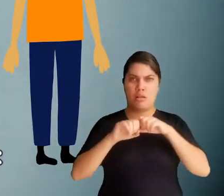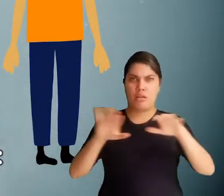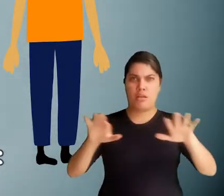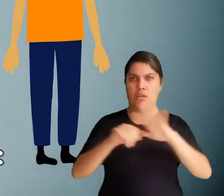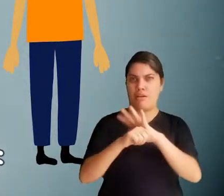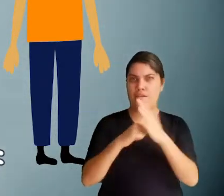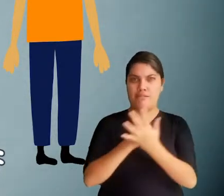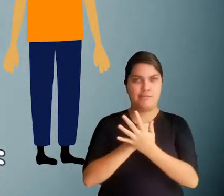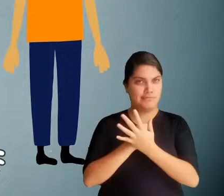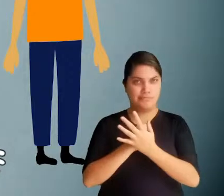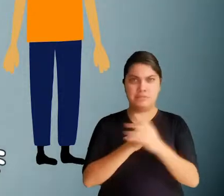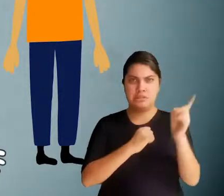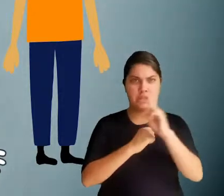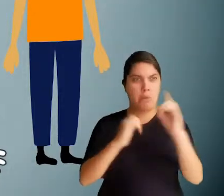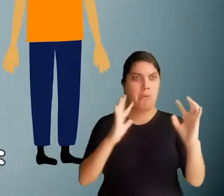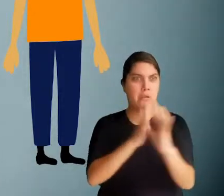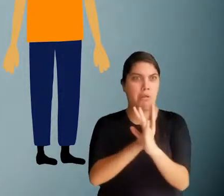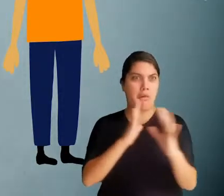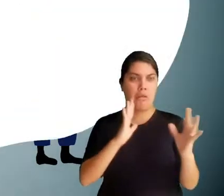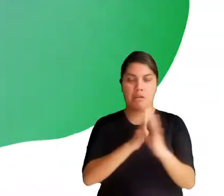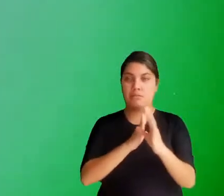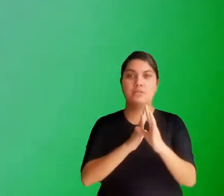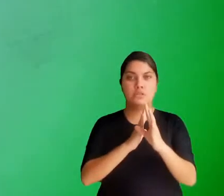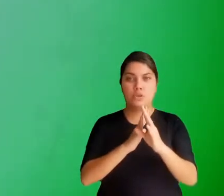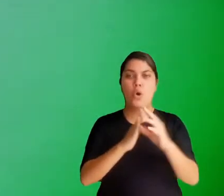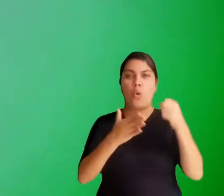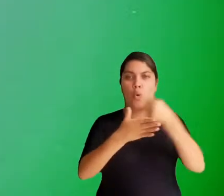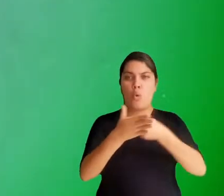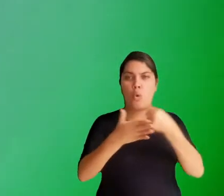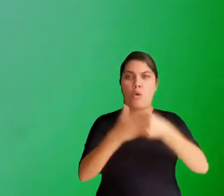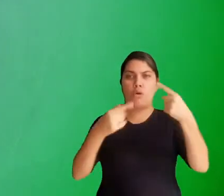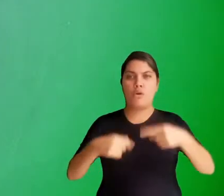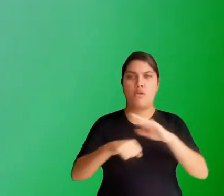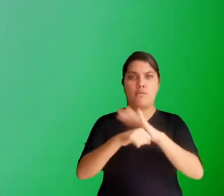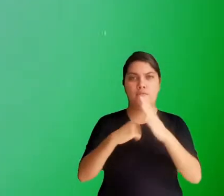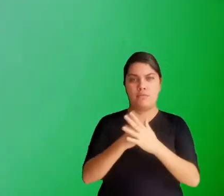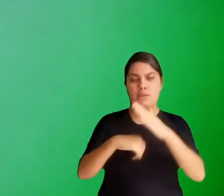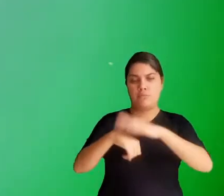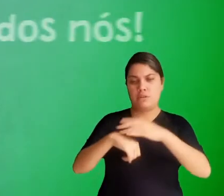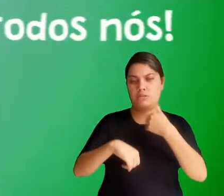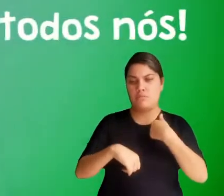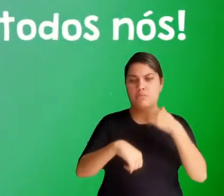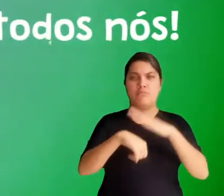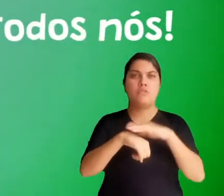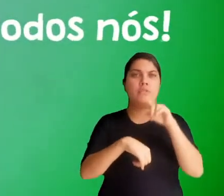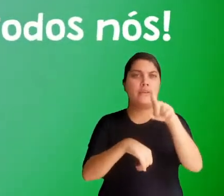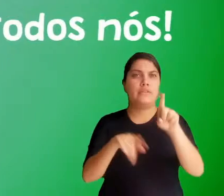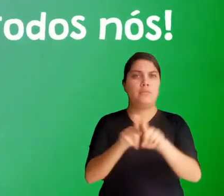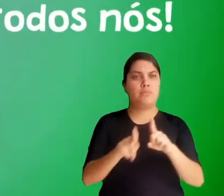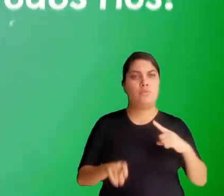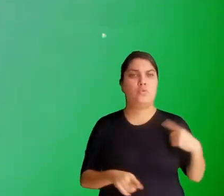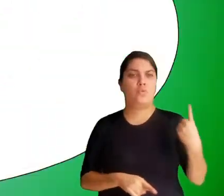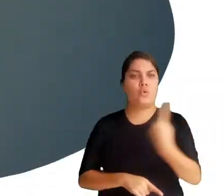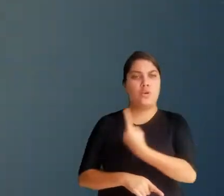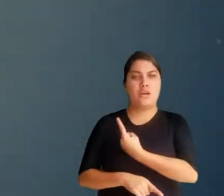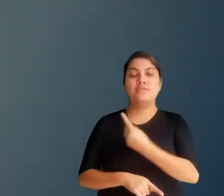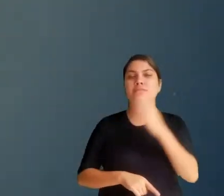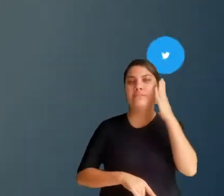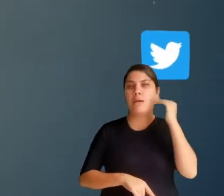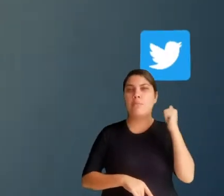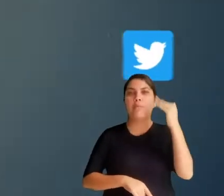espaço para o coronavírus. Não se aglomere. O combate à covid depende de mim, de você e de todos nós.